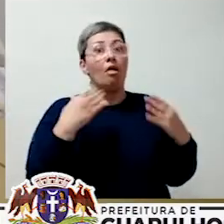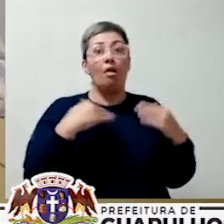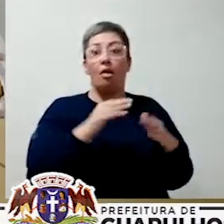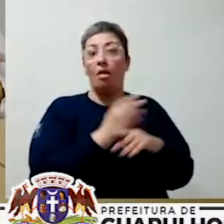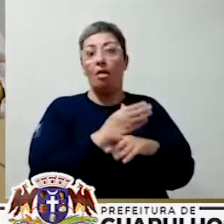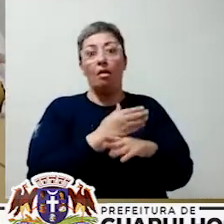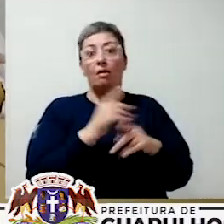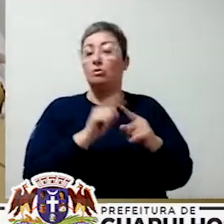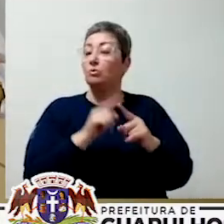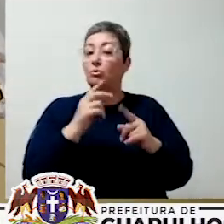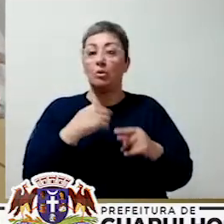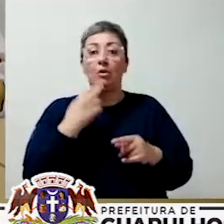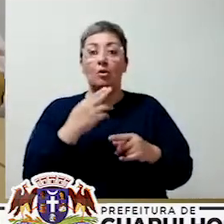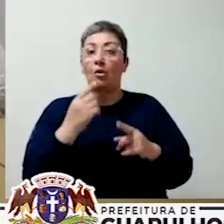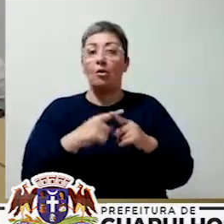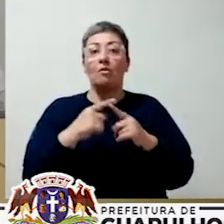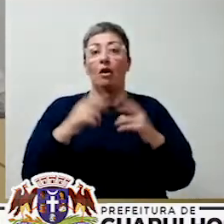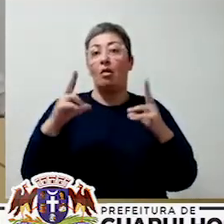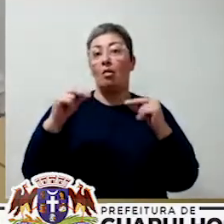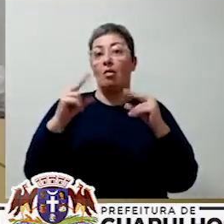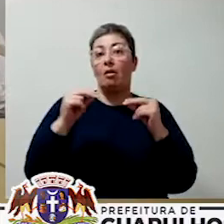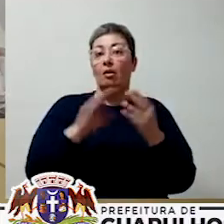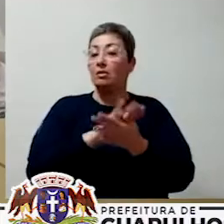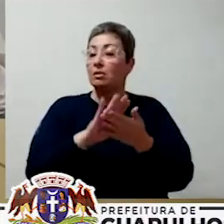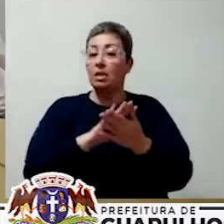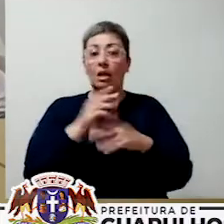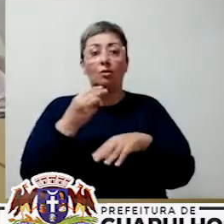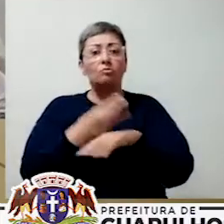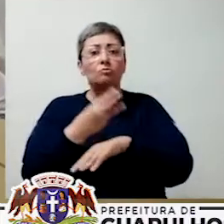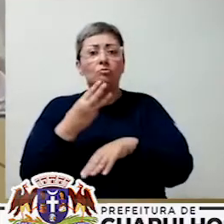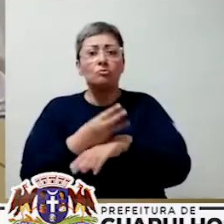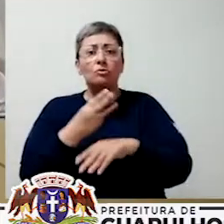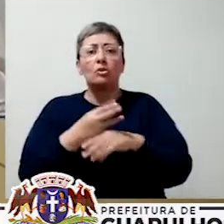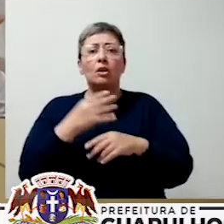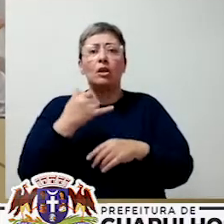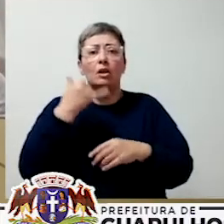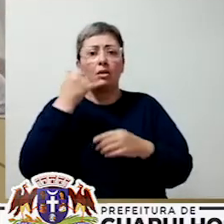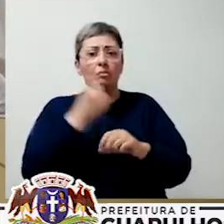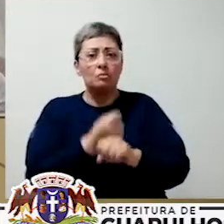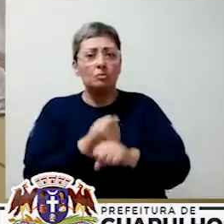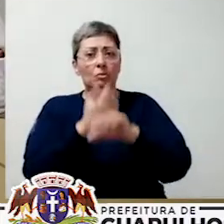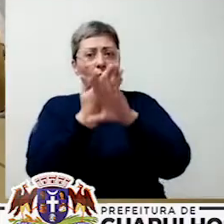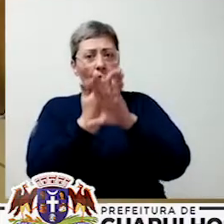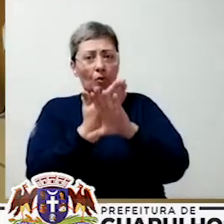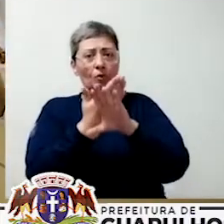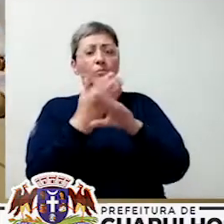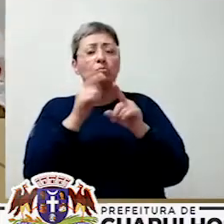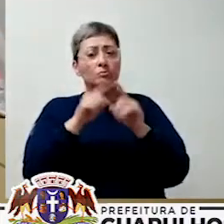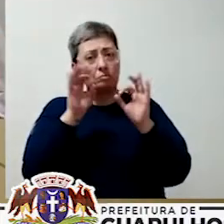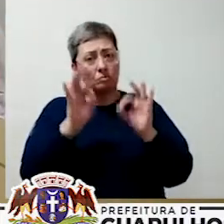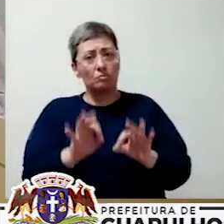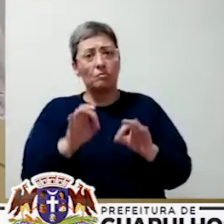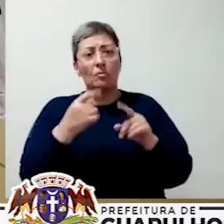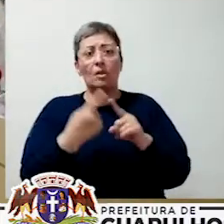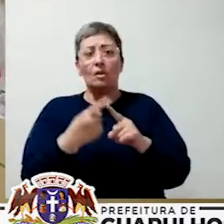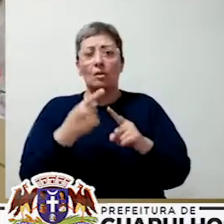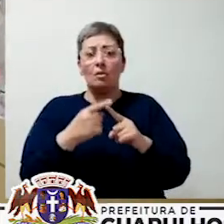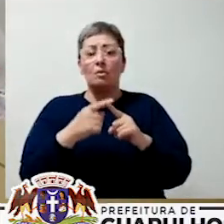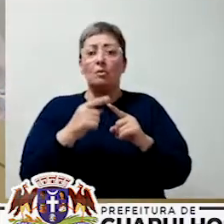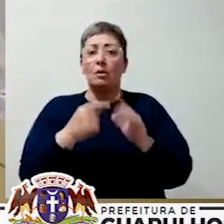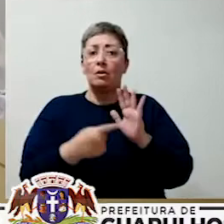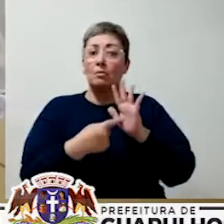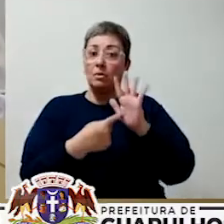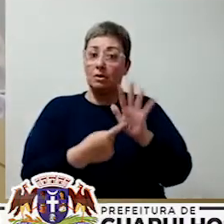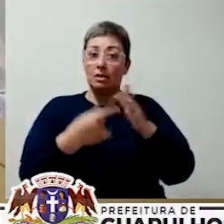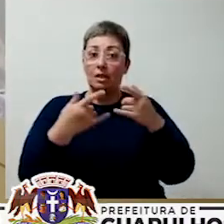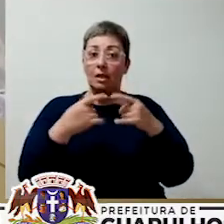Não é hora de ficar conversando, gente. Conversa no WhatsApp, faz uma ligação por vídeo, não é mesmo, mandando? Até porque aí a gente pode mostrar nossas bocas, né? Sim.